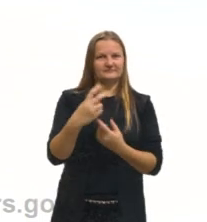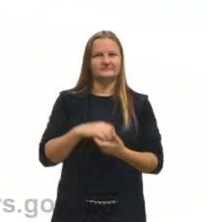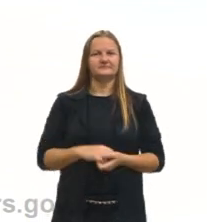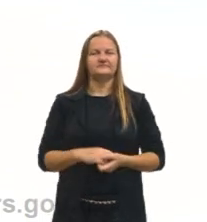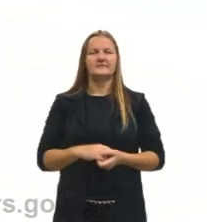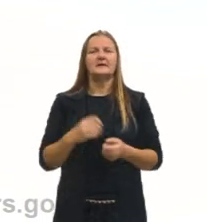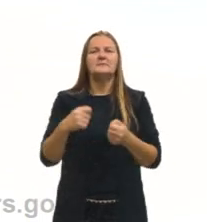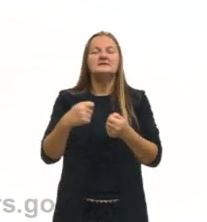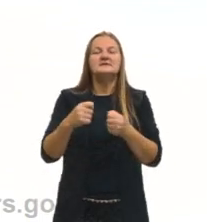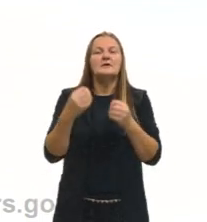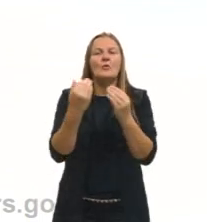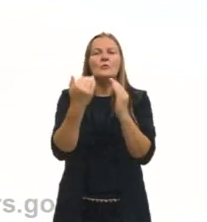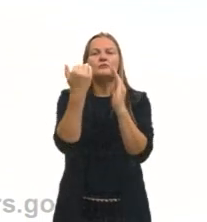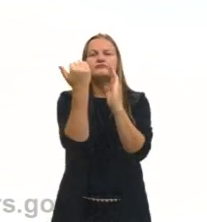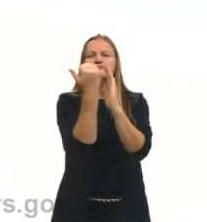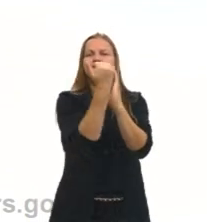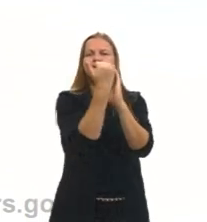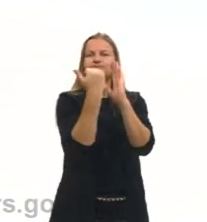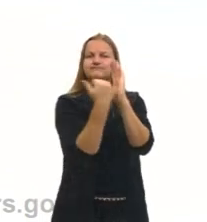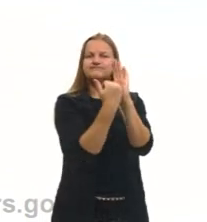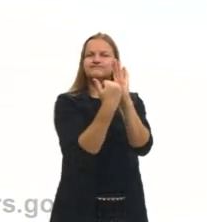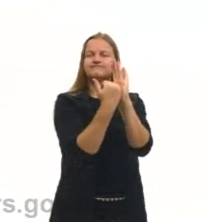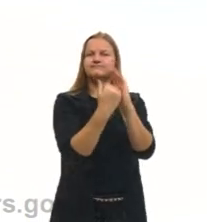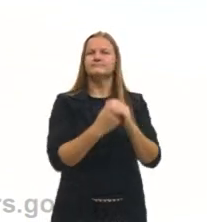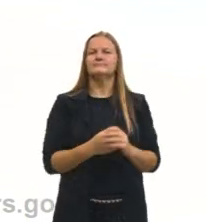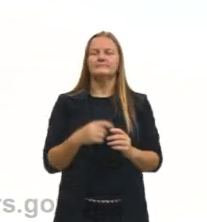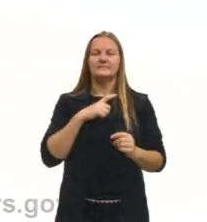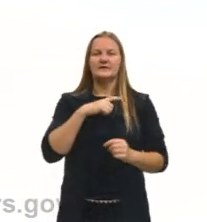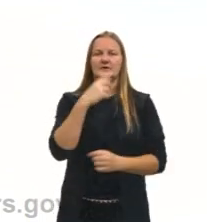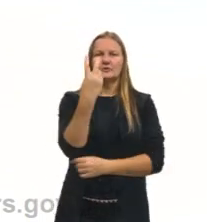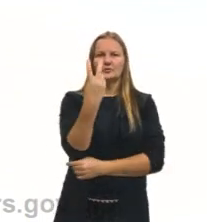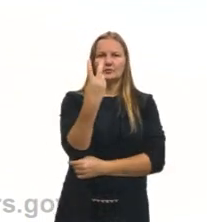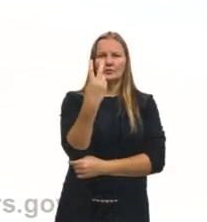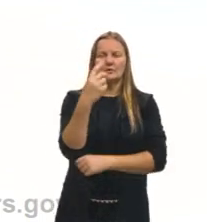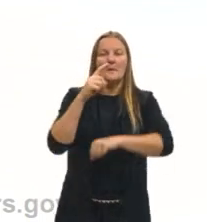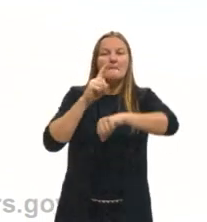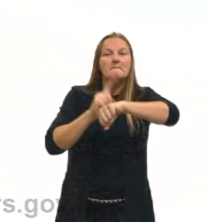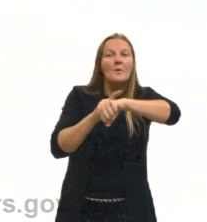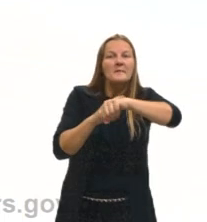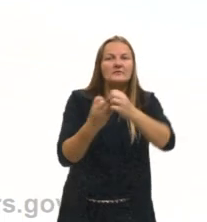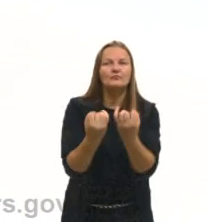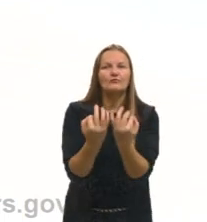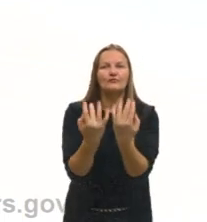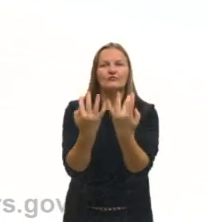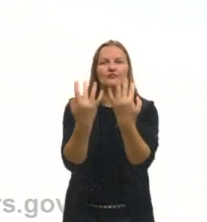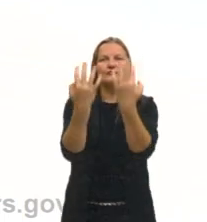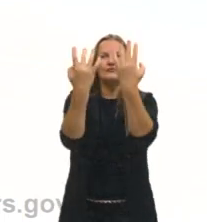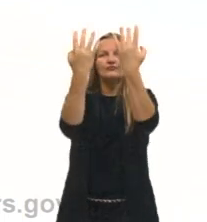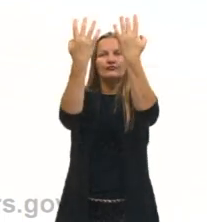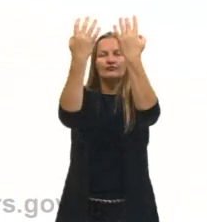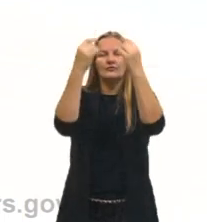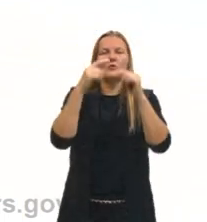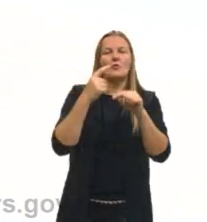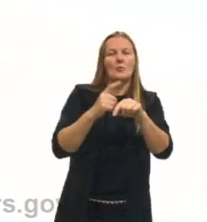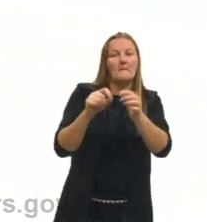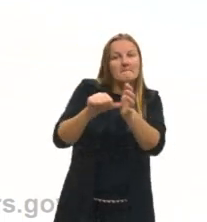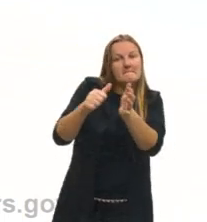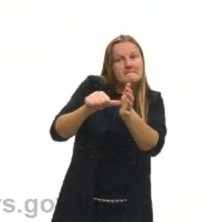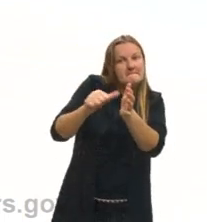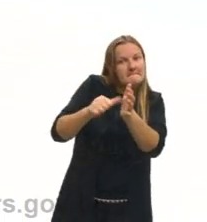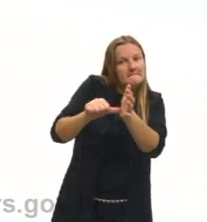preciso fracionar essa destilação, porque eu vou ter dois pontos de ebulição. Então eu trabalho com um ponto de ebulição,